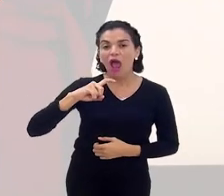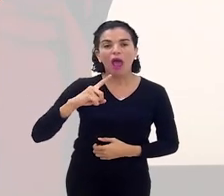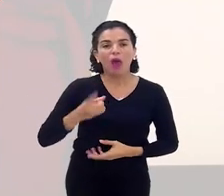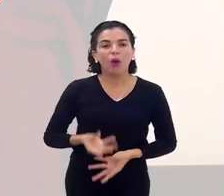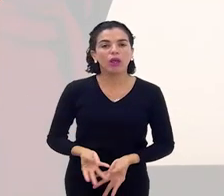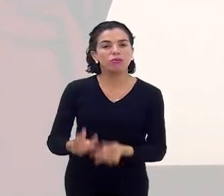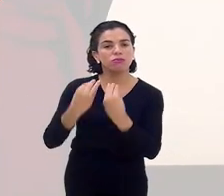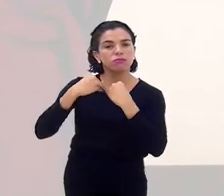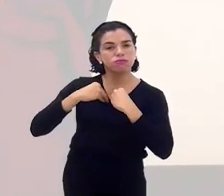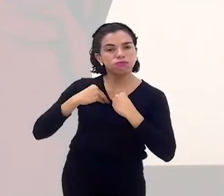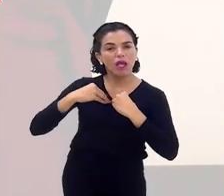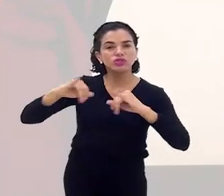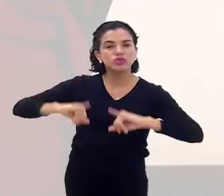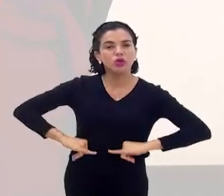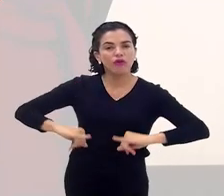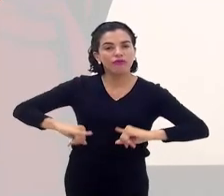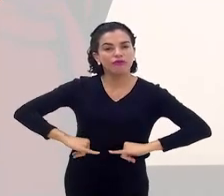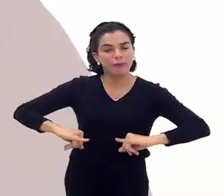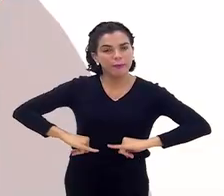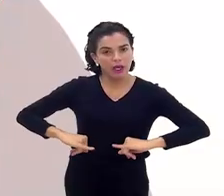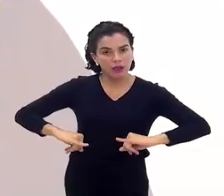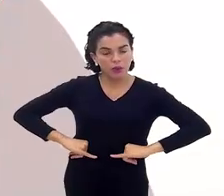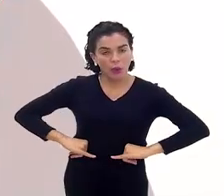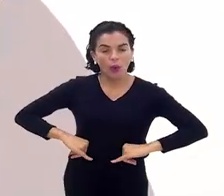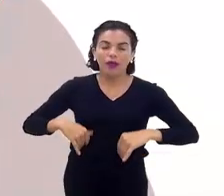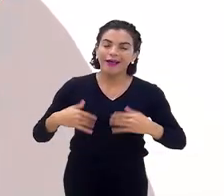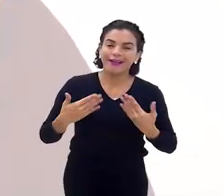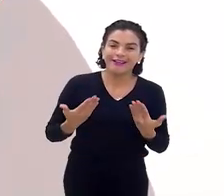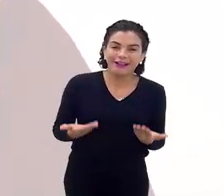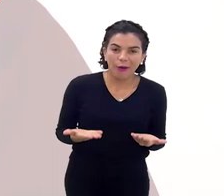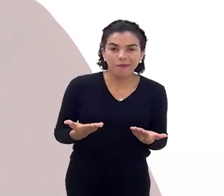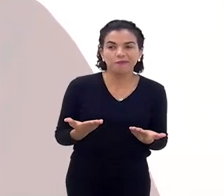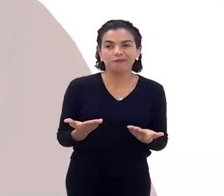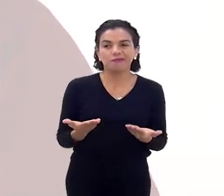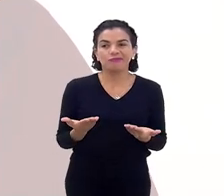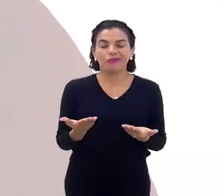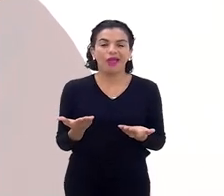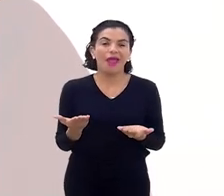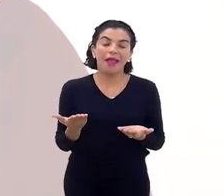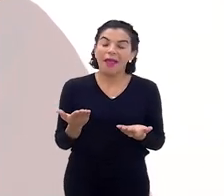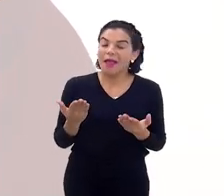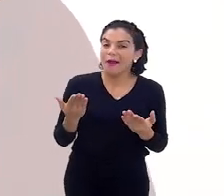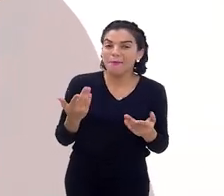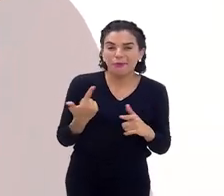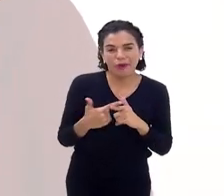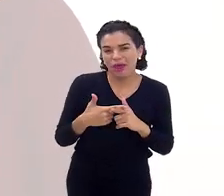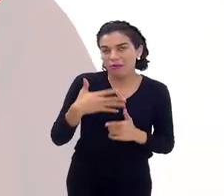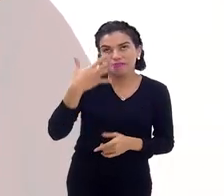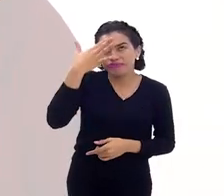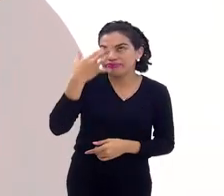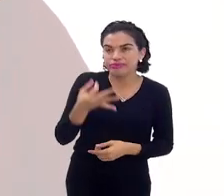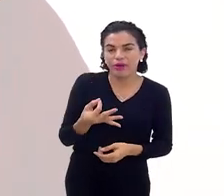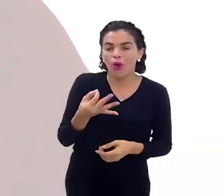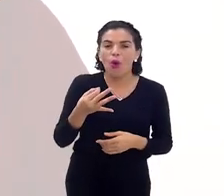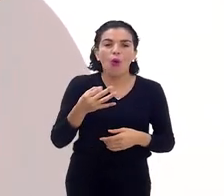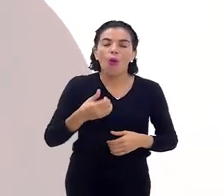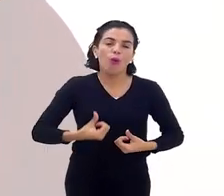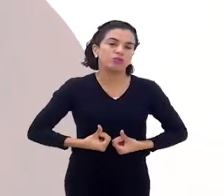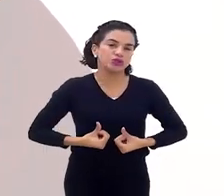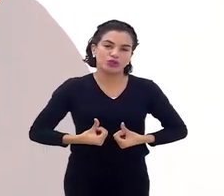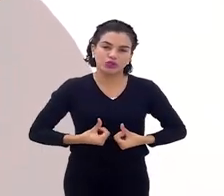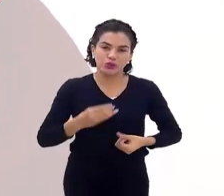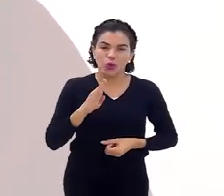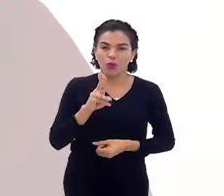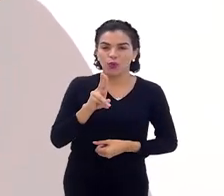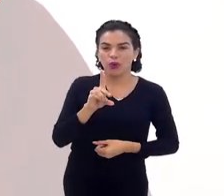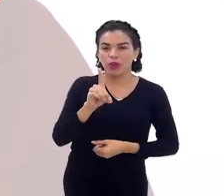infelicidade, o que me traz o sofrimento. Então, aí foi, assim, é muito lógico o budismo, de uma certa forma,